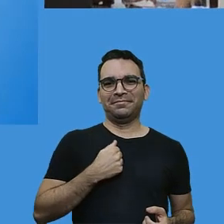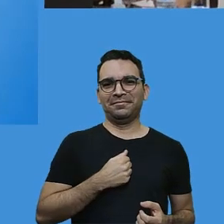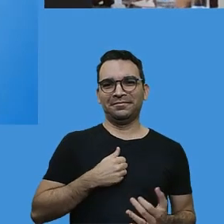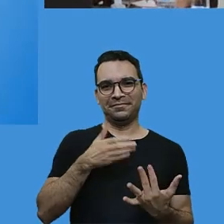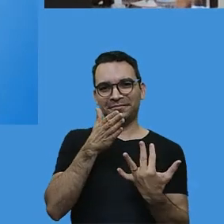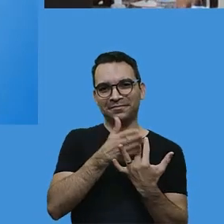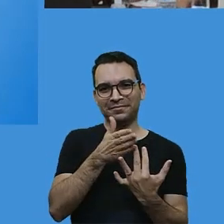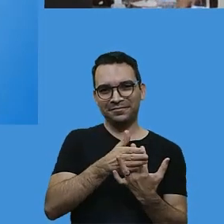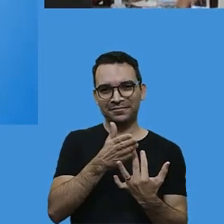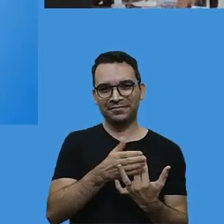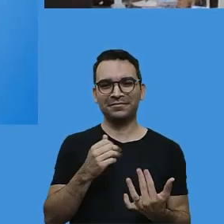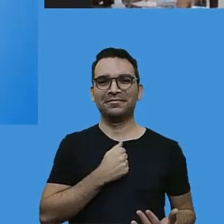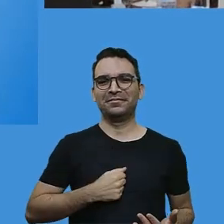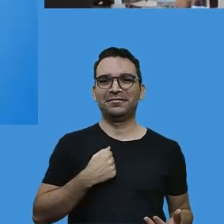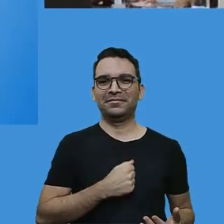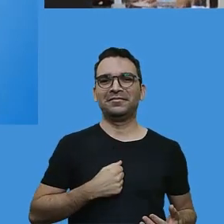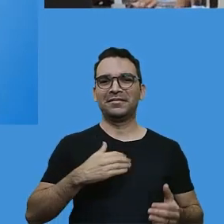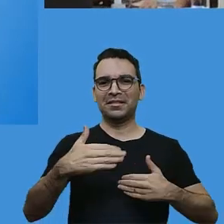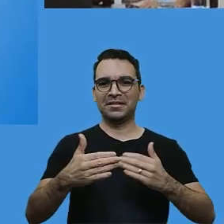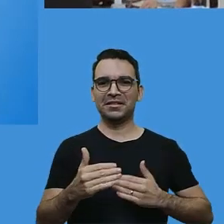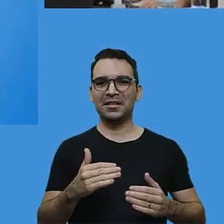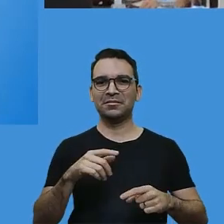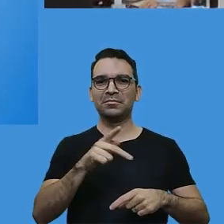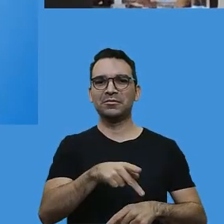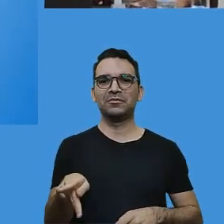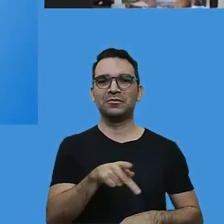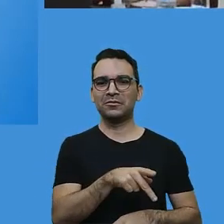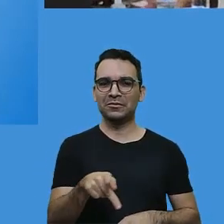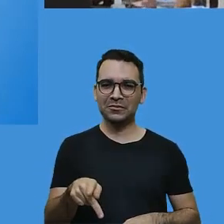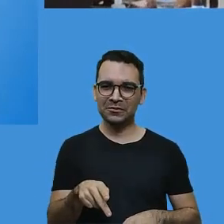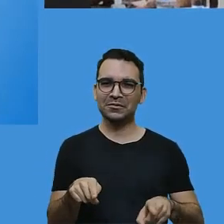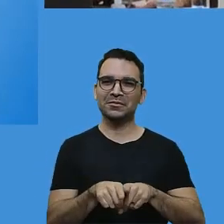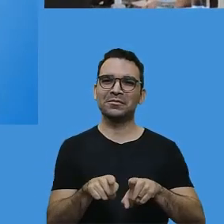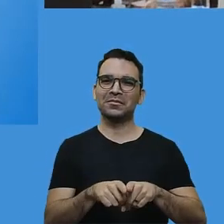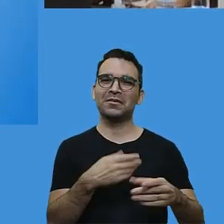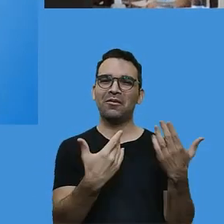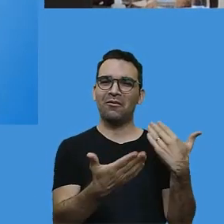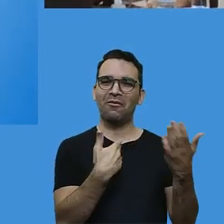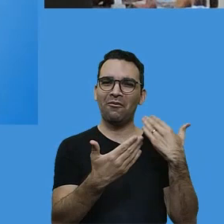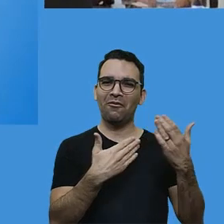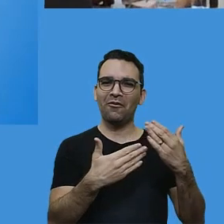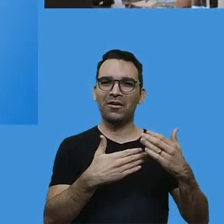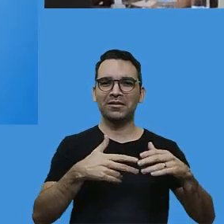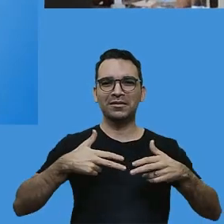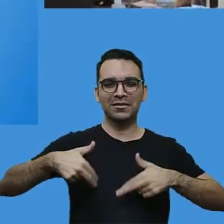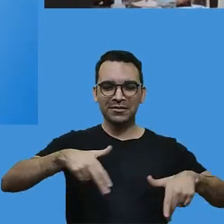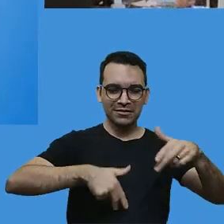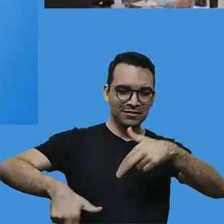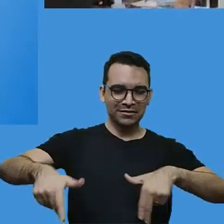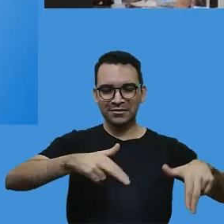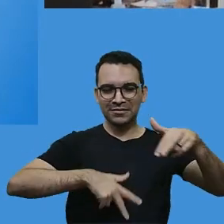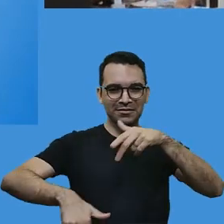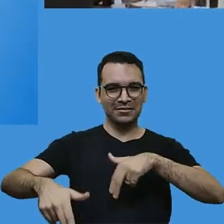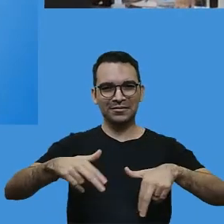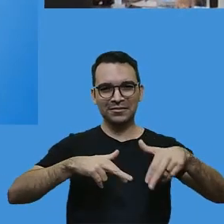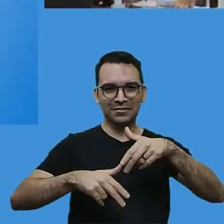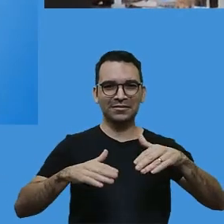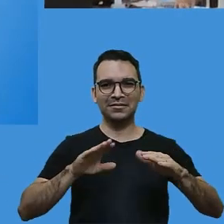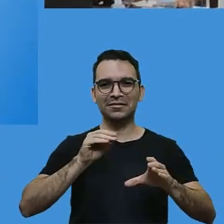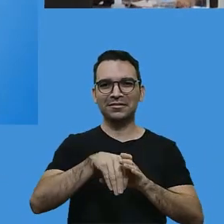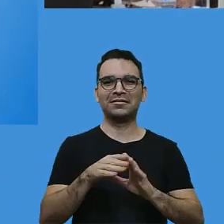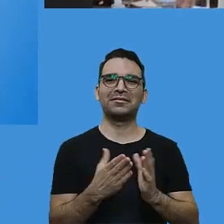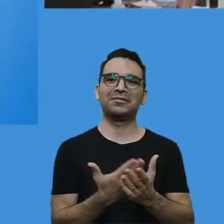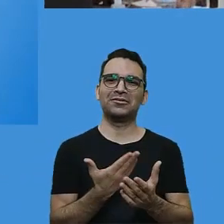com saudade da sala dos professores, nós estamos com saudade da conversa no corredor. Claro, sempre preservando a segurança,